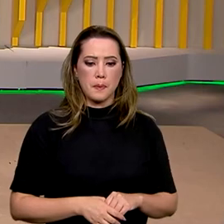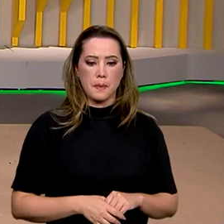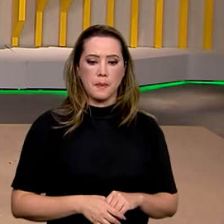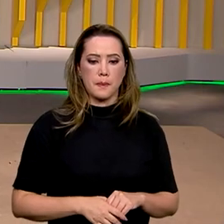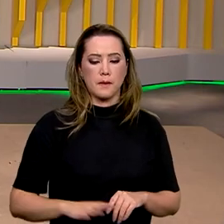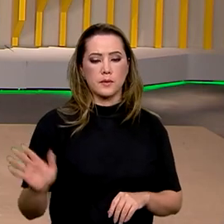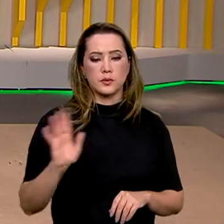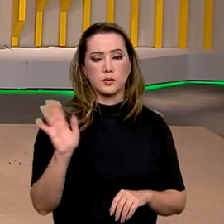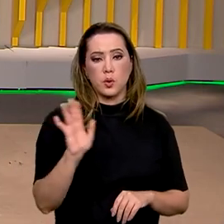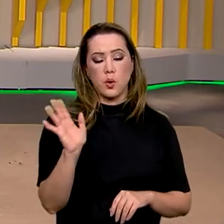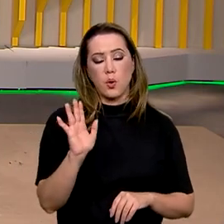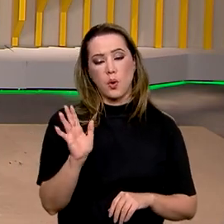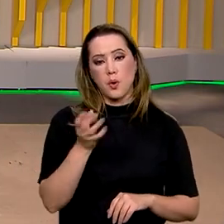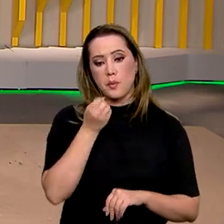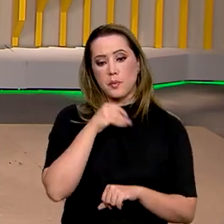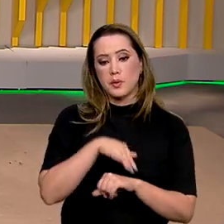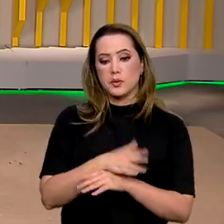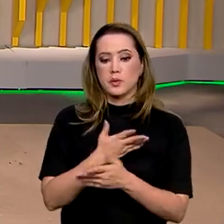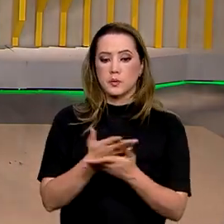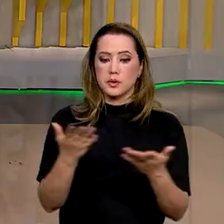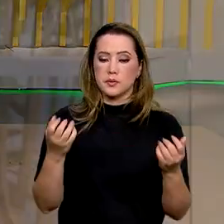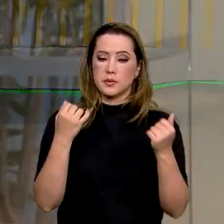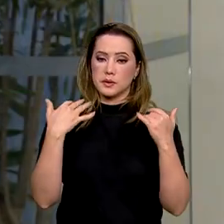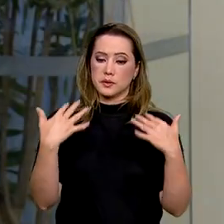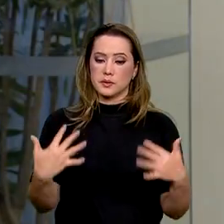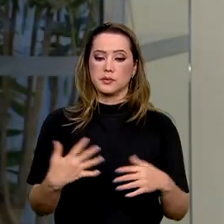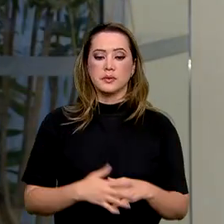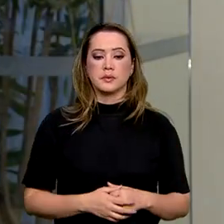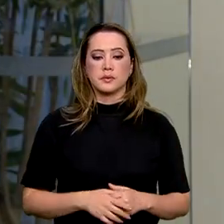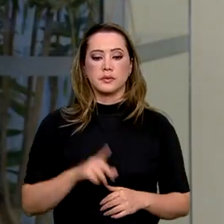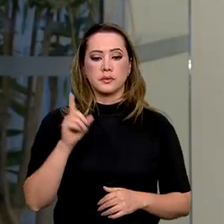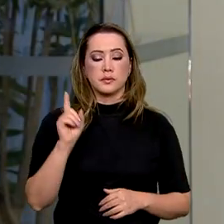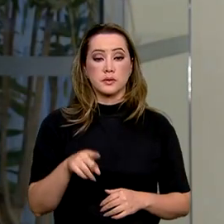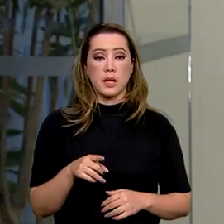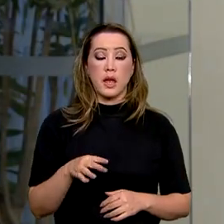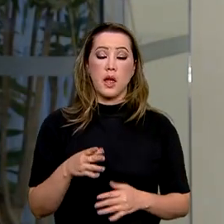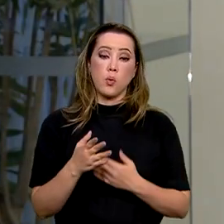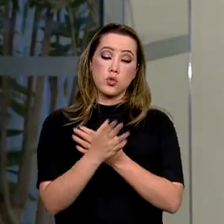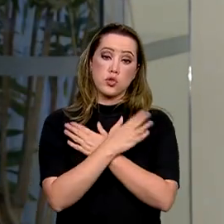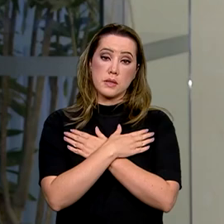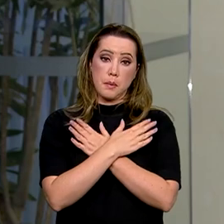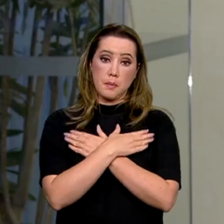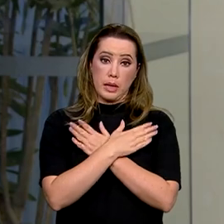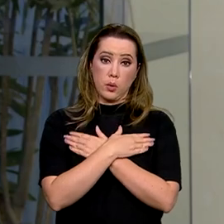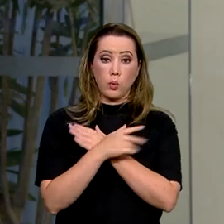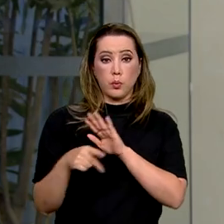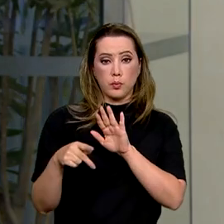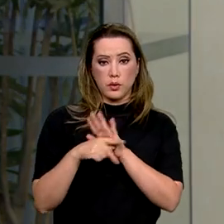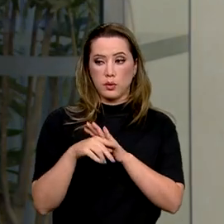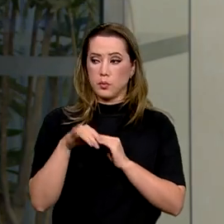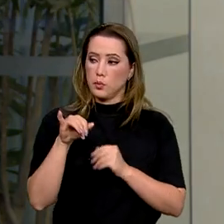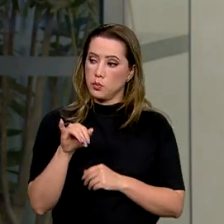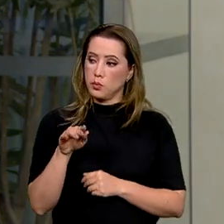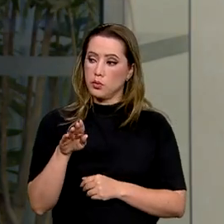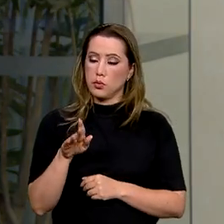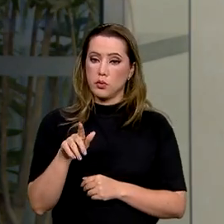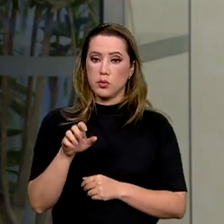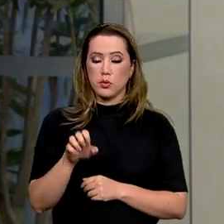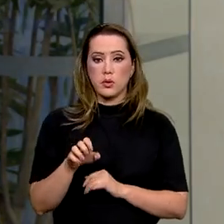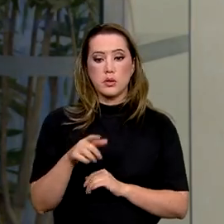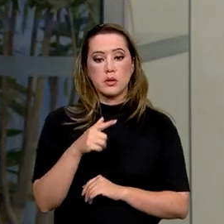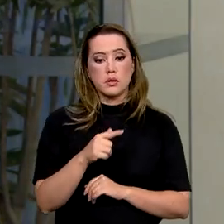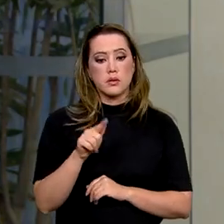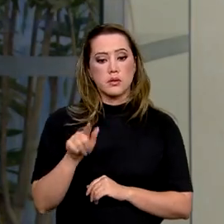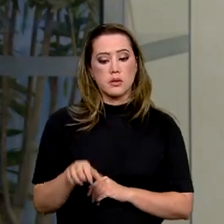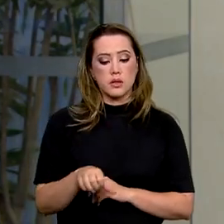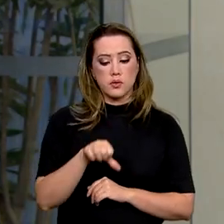Oi, Ana, Carol. Boa noite para você, boa noite para todo mundo que está com a gente. É a chamada taxa de desocupação do IBGE, que como vocês disseram, ficou em 7